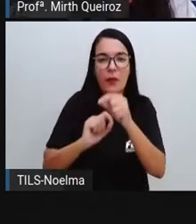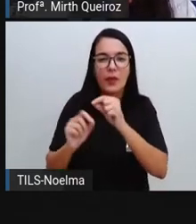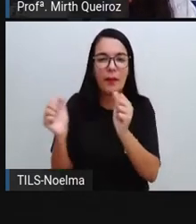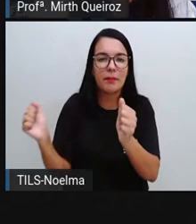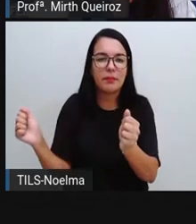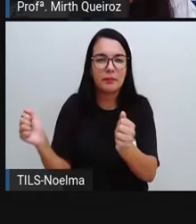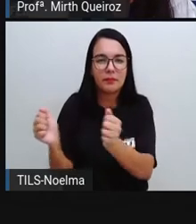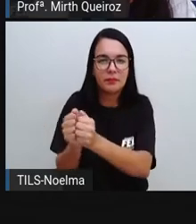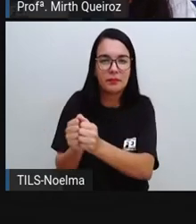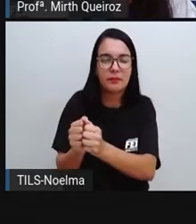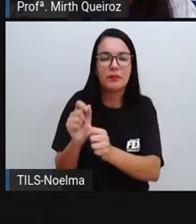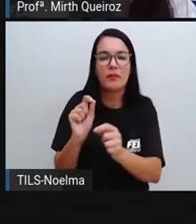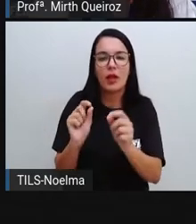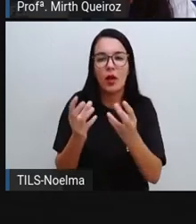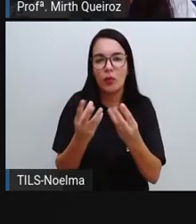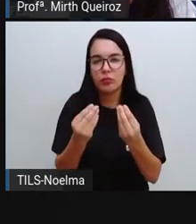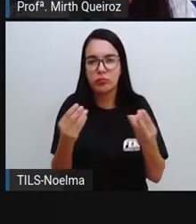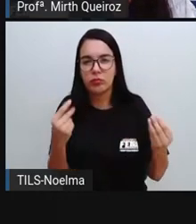em estábulos.